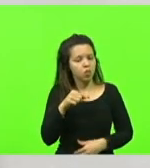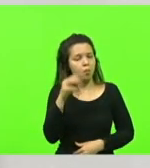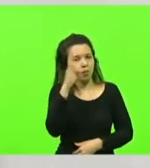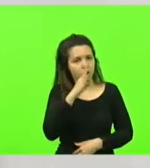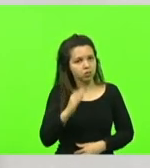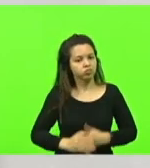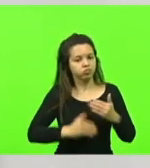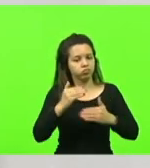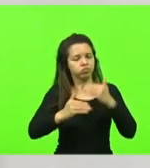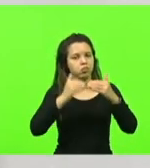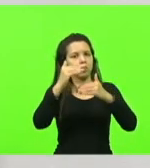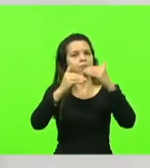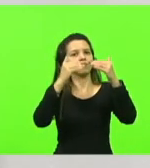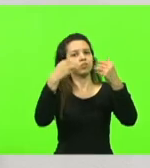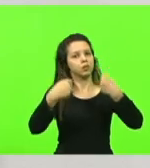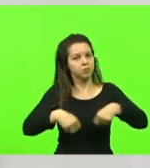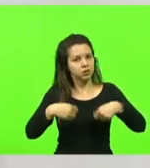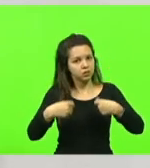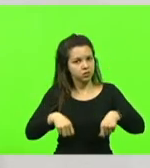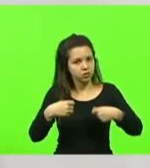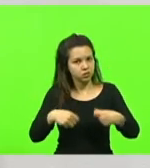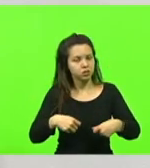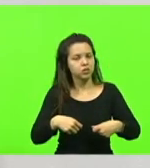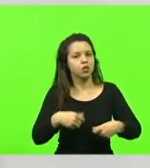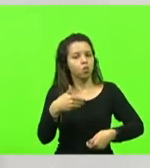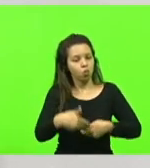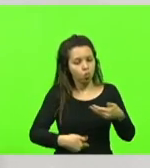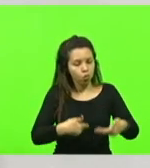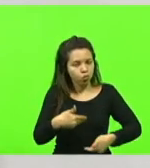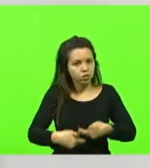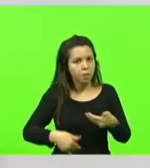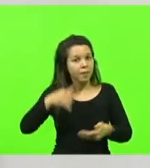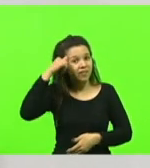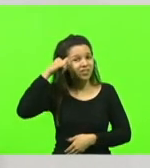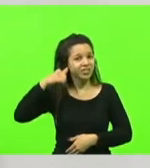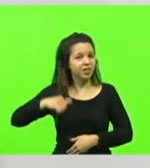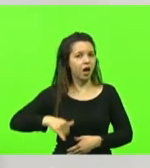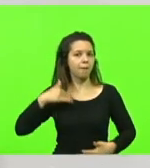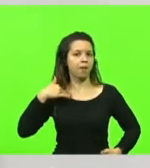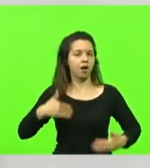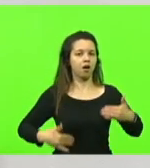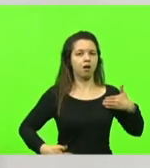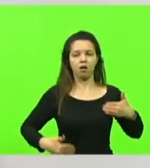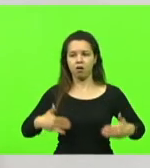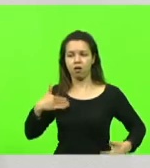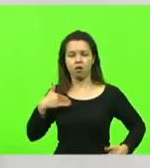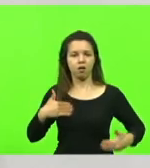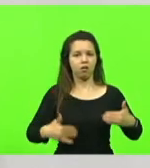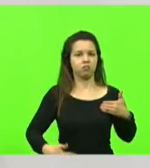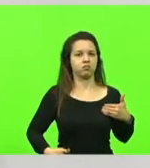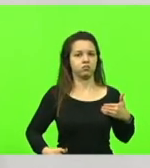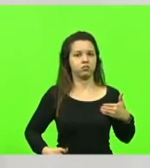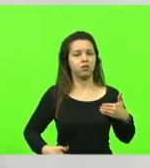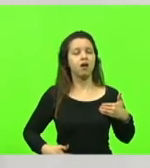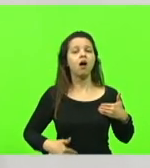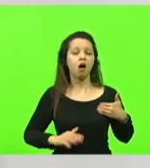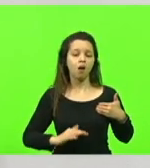fazer a prevenção da paralisia cerebral. As sequelas, muita gente sabe quais são.